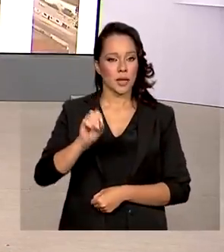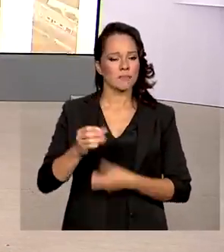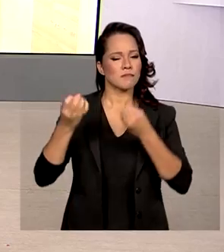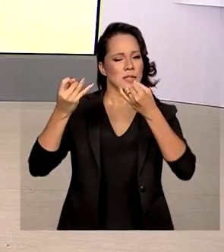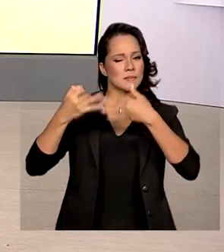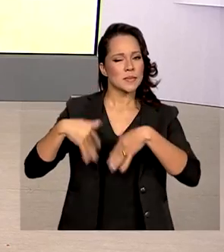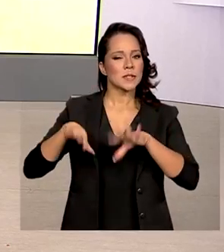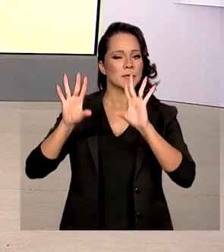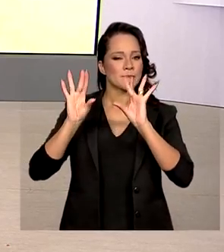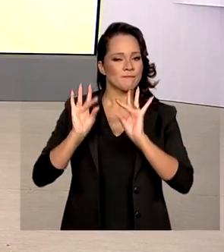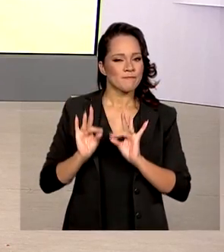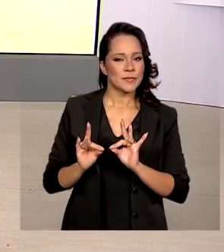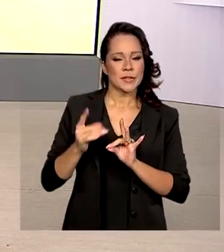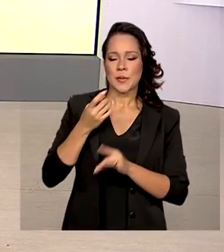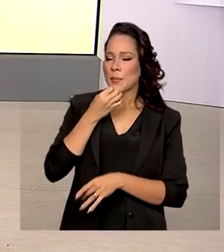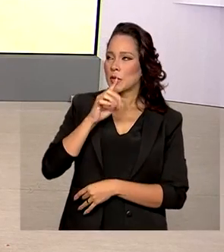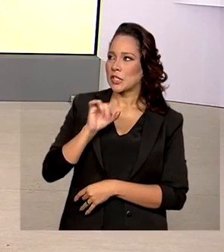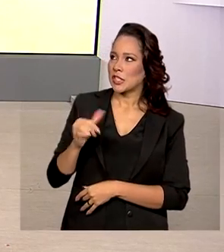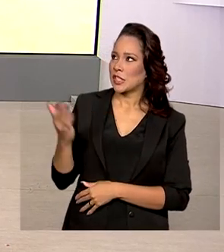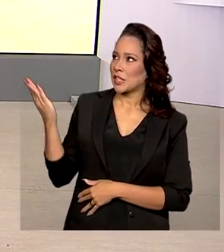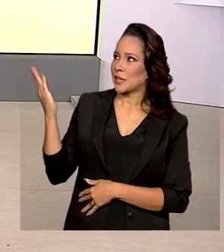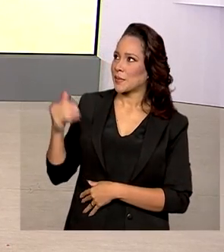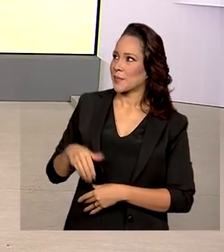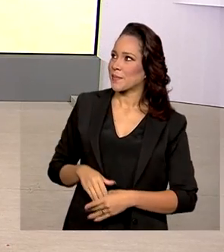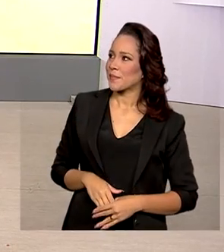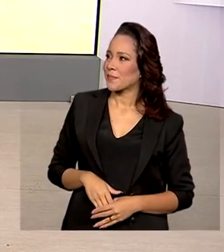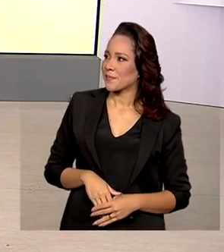traz as informações para a gente. Bom dia, Pedro.